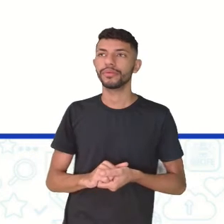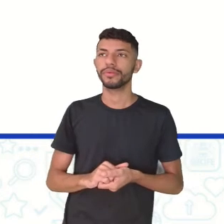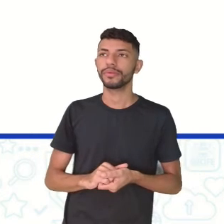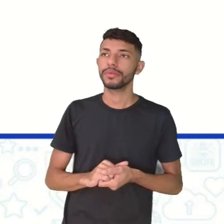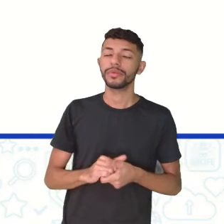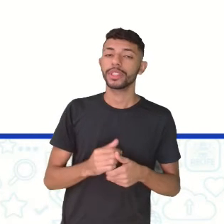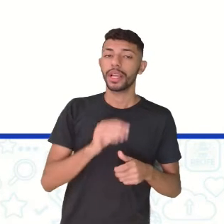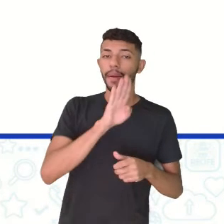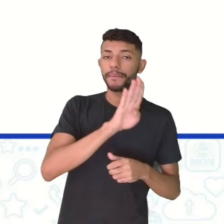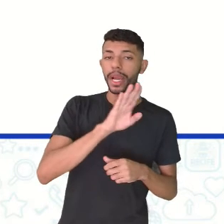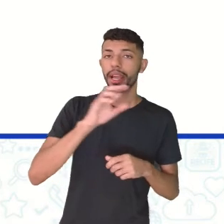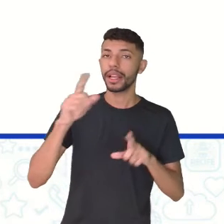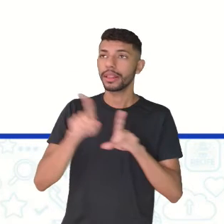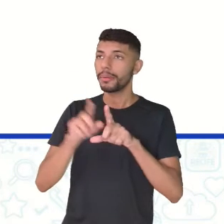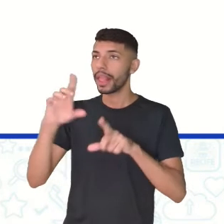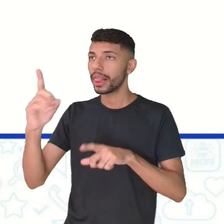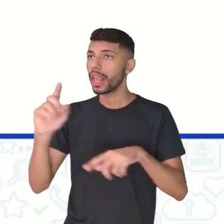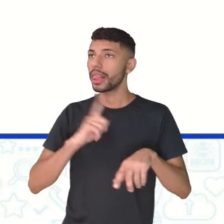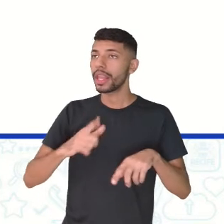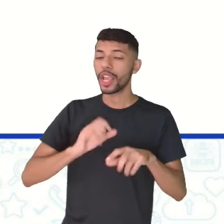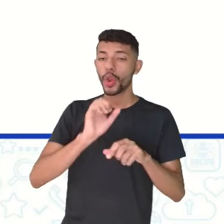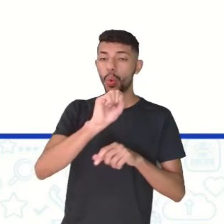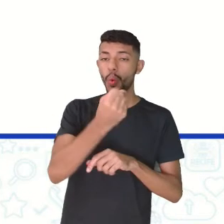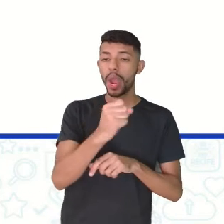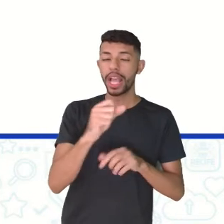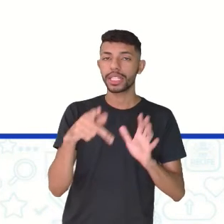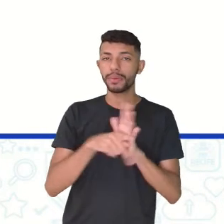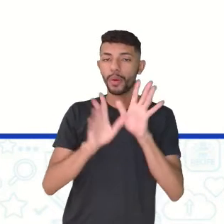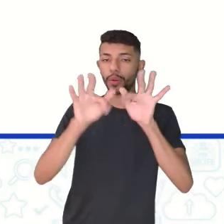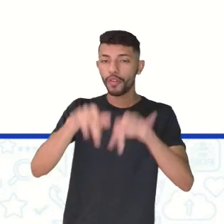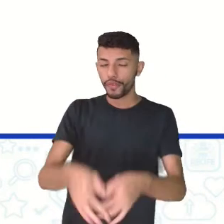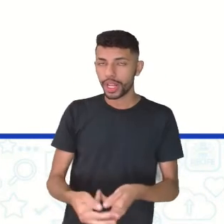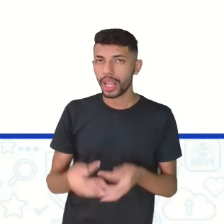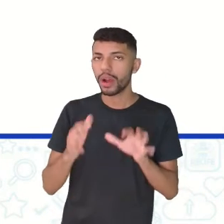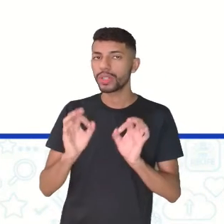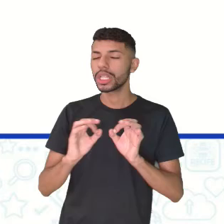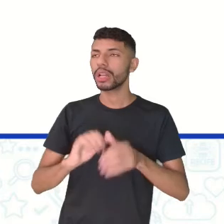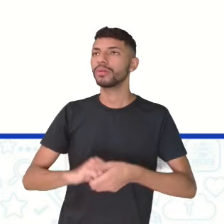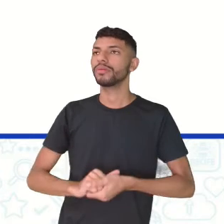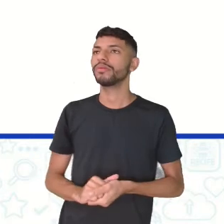também tem um S normal. Então, tá ok a segunda frase. Vamos para a terceira frase.